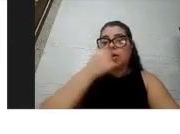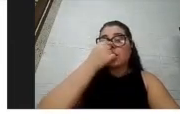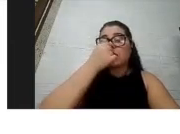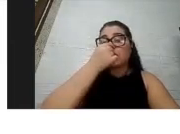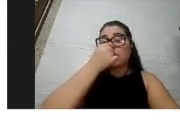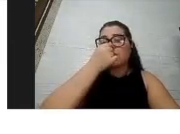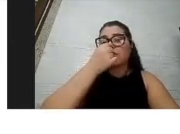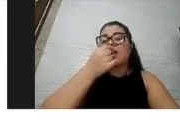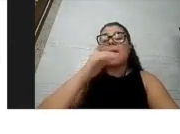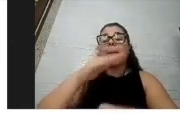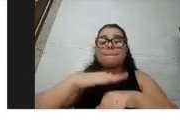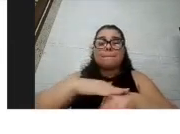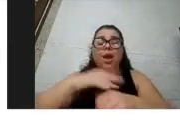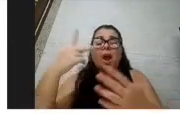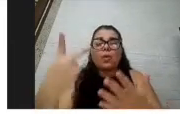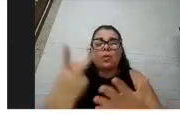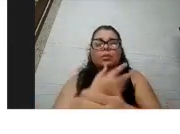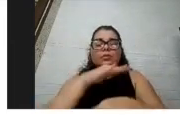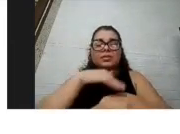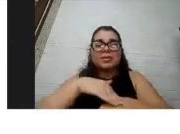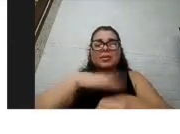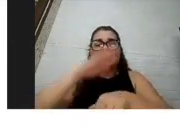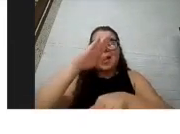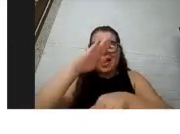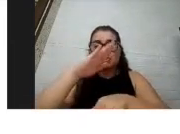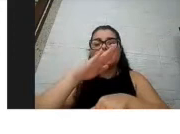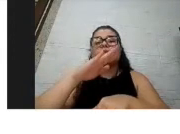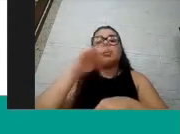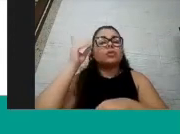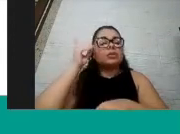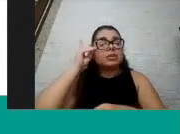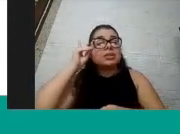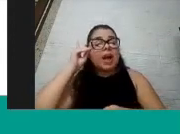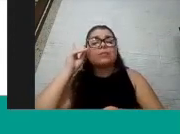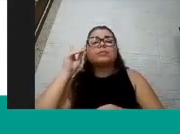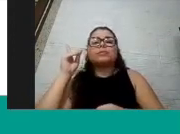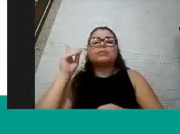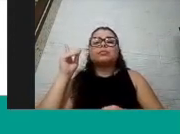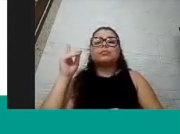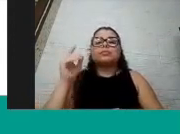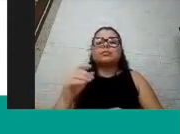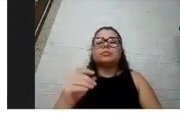muito mais frequentes que na população geral e bem mais frequentes nossa